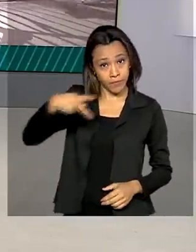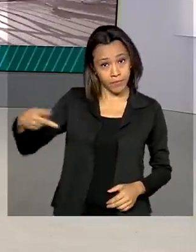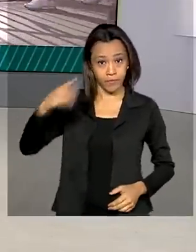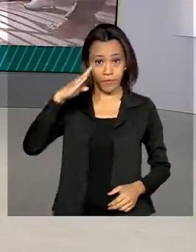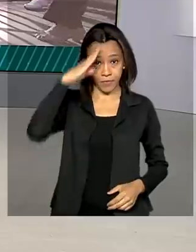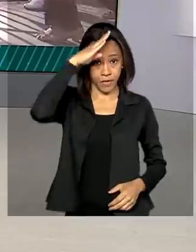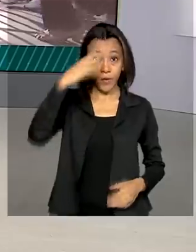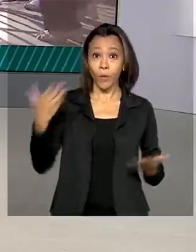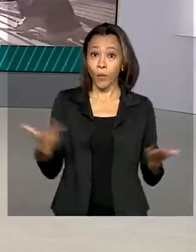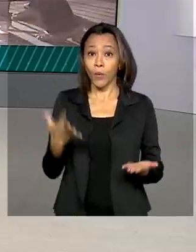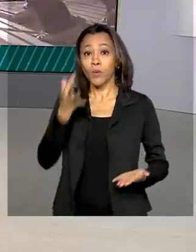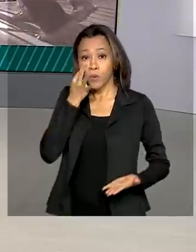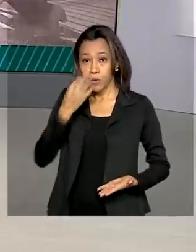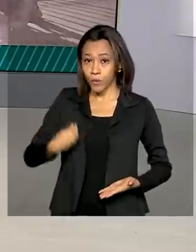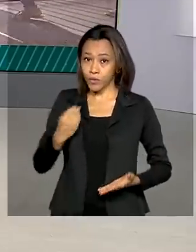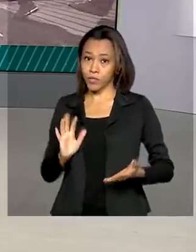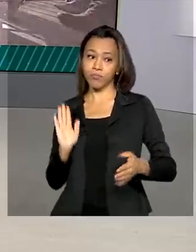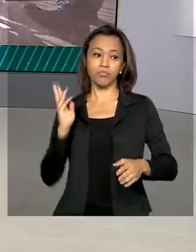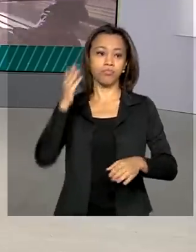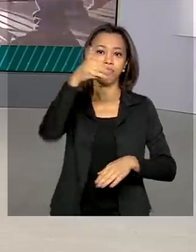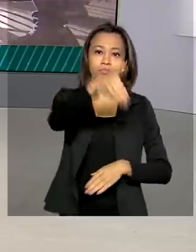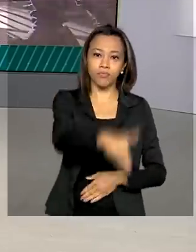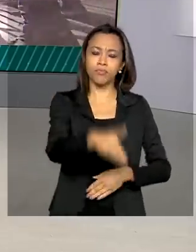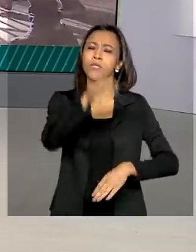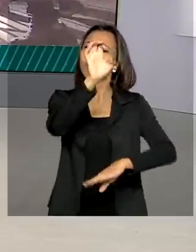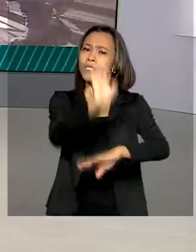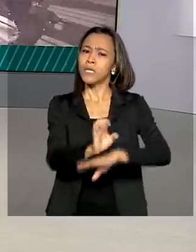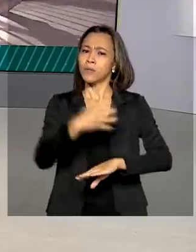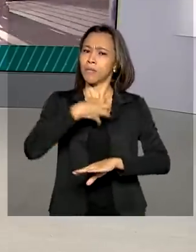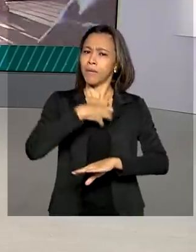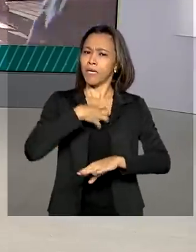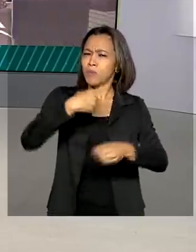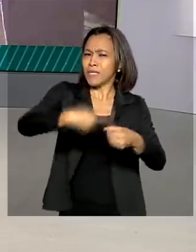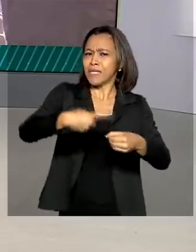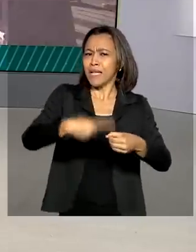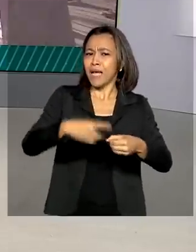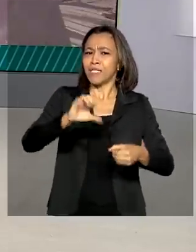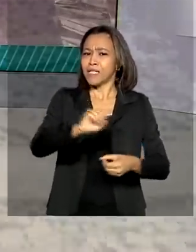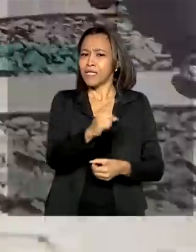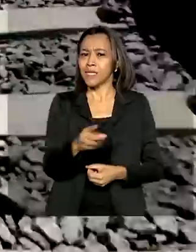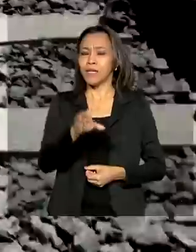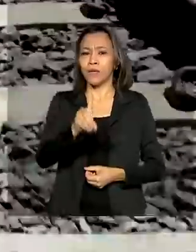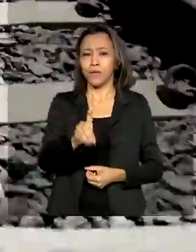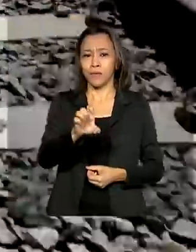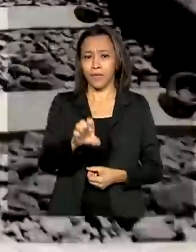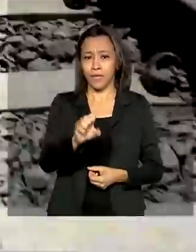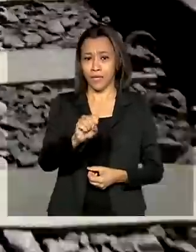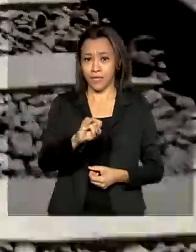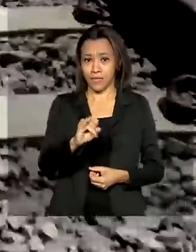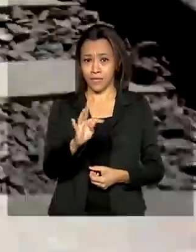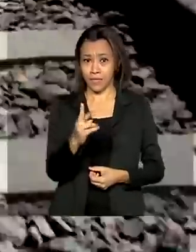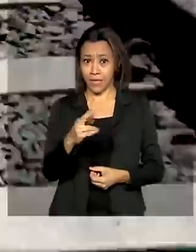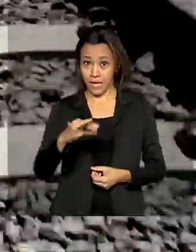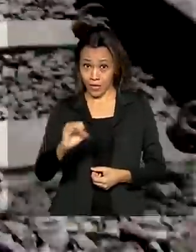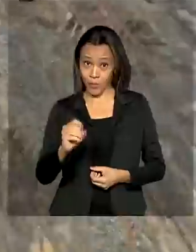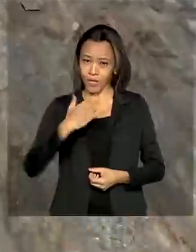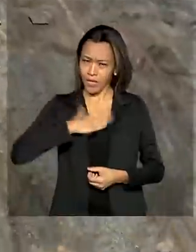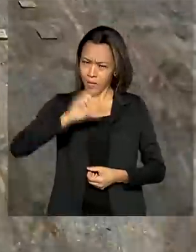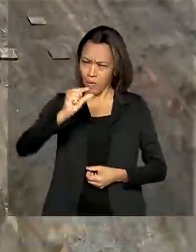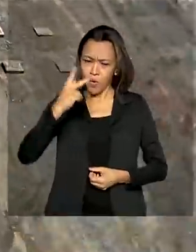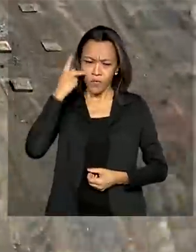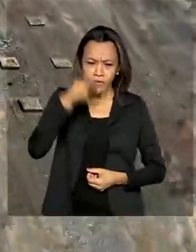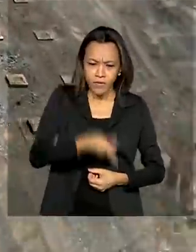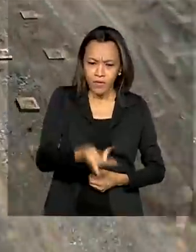Bolsonaro está hoje no interior da Bahia, na cidade de São Desitério, onde visita daqui a pouco as obras da Fiol, a